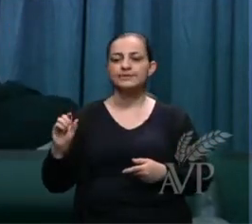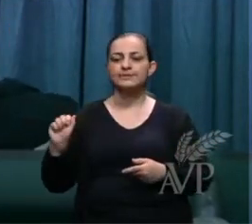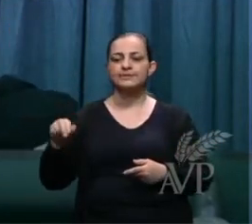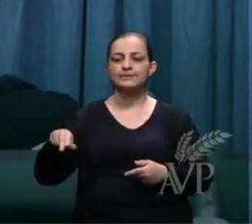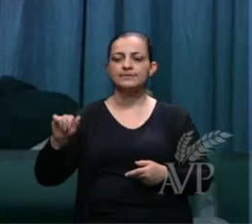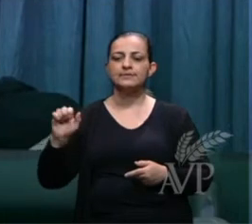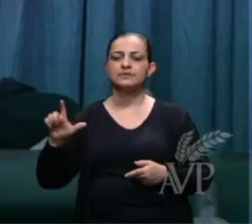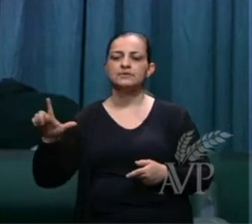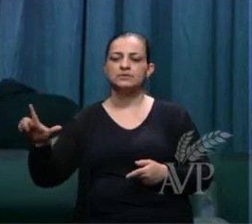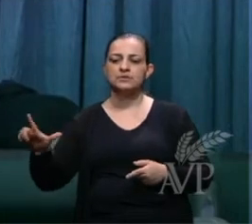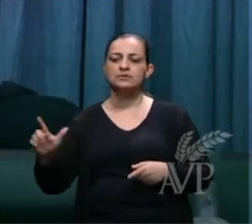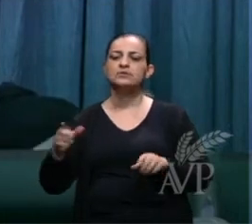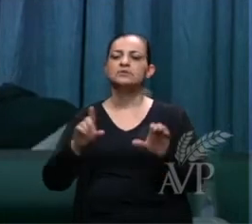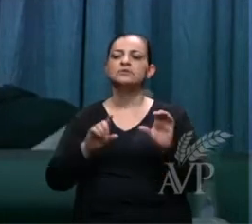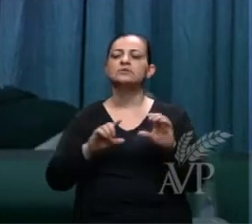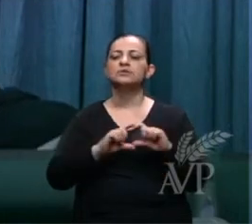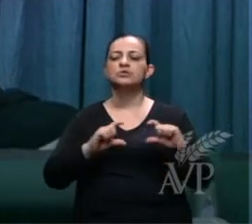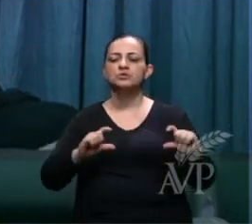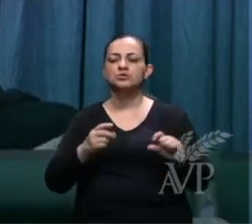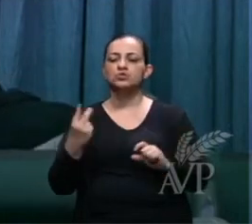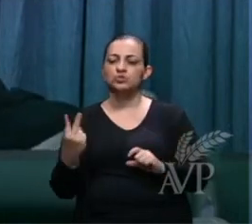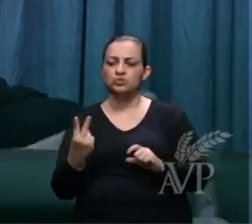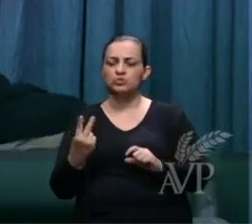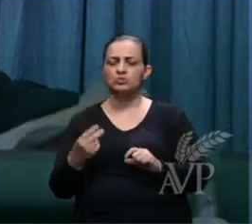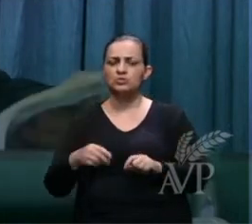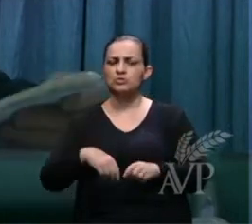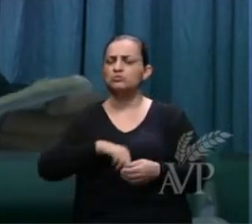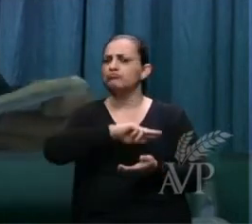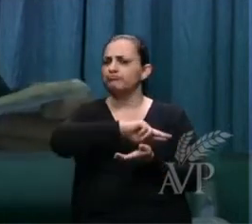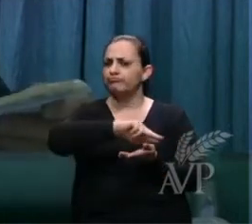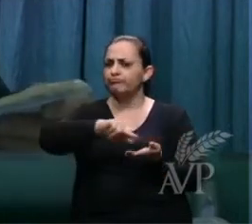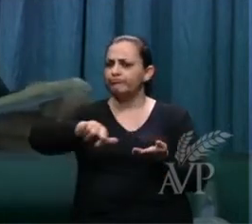e muitos dos que dormem no pó da terra